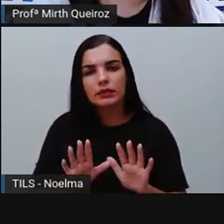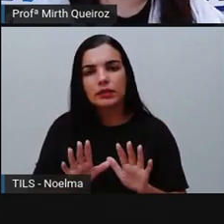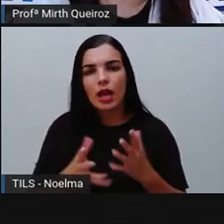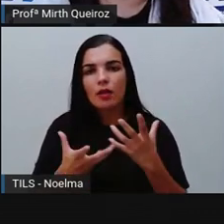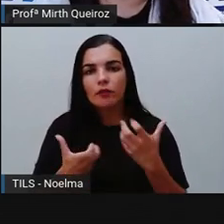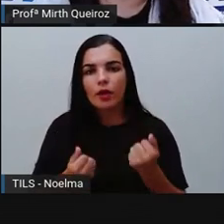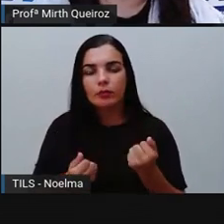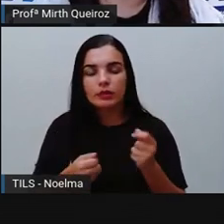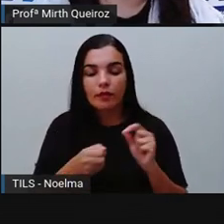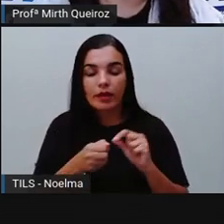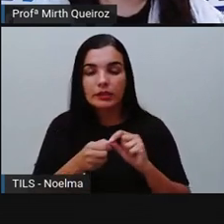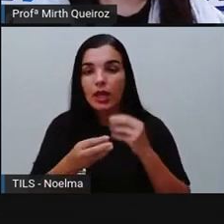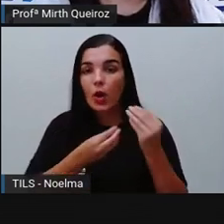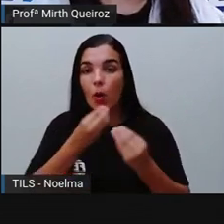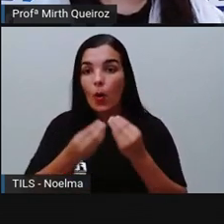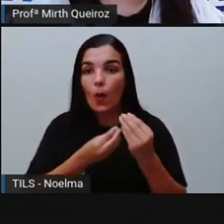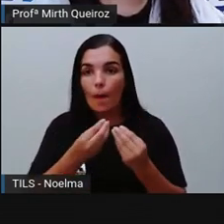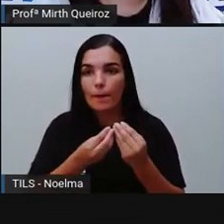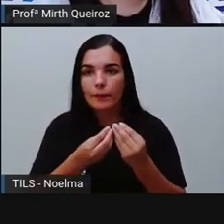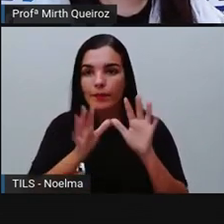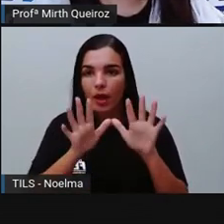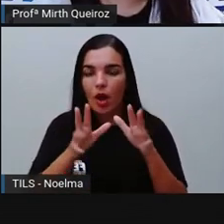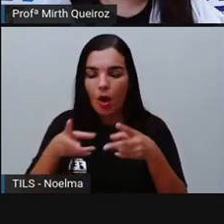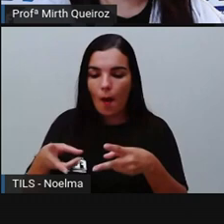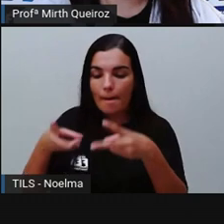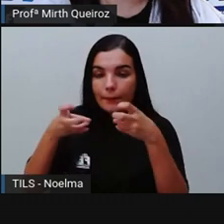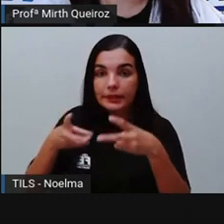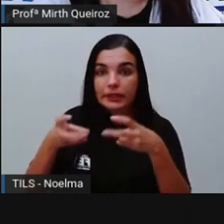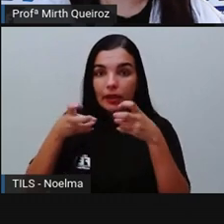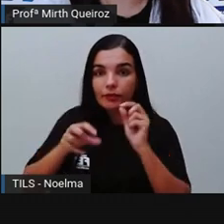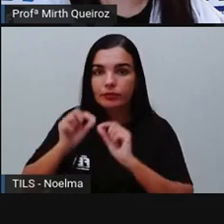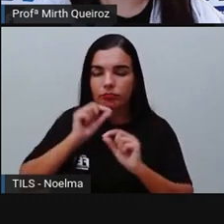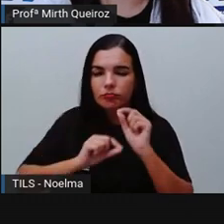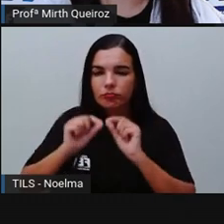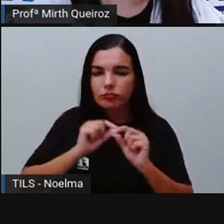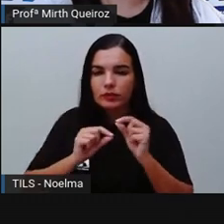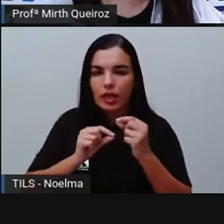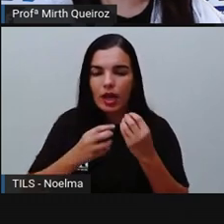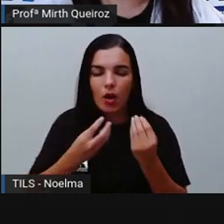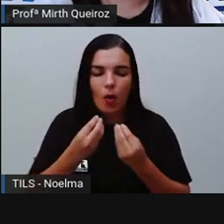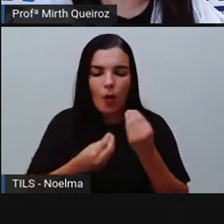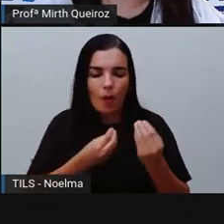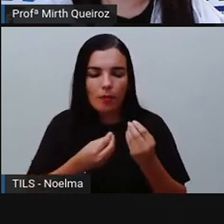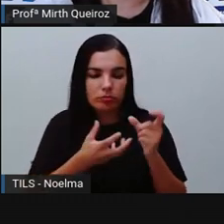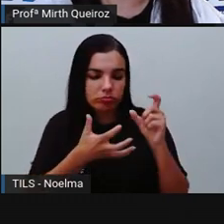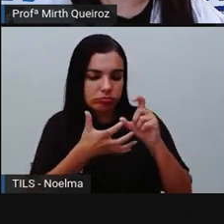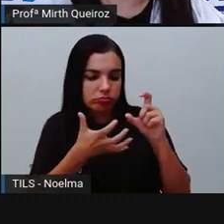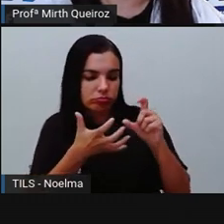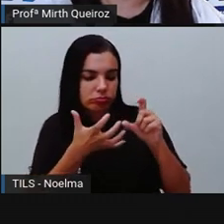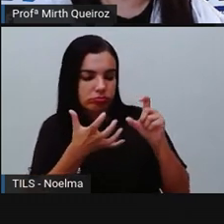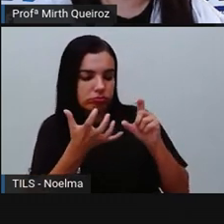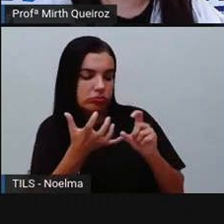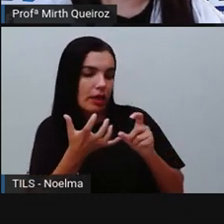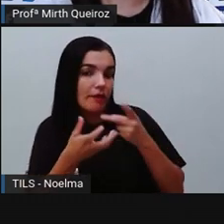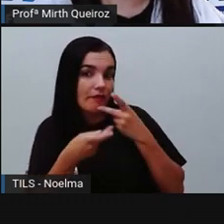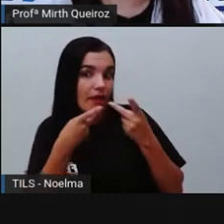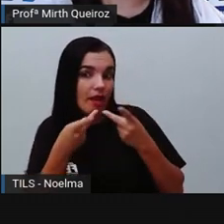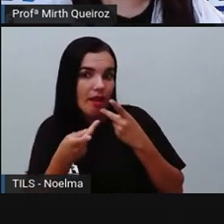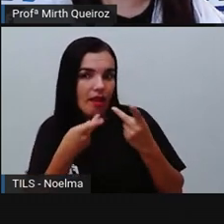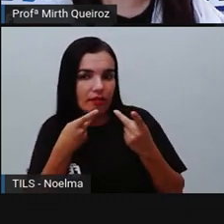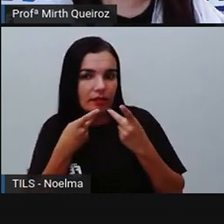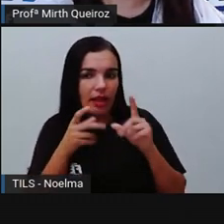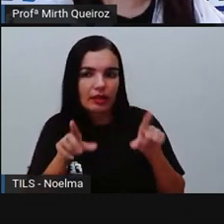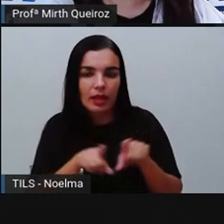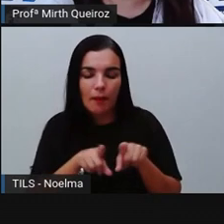realizar essa tarefa? Observando o modo como as sílabas são pronunciadas, nós percebemos que